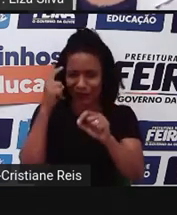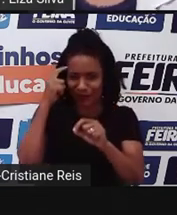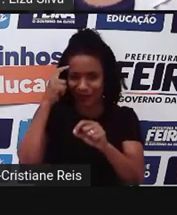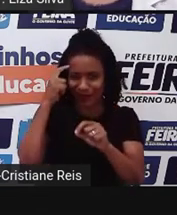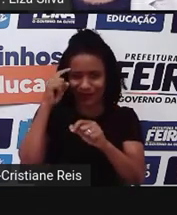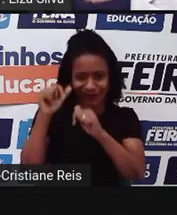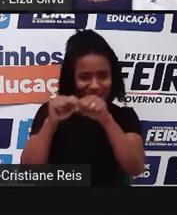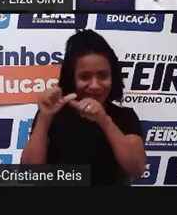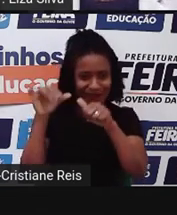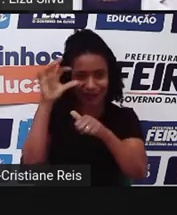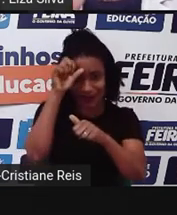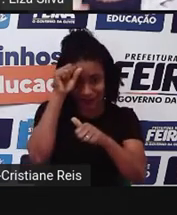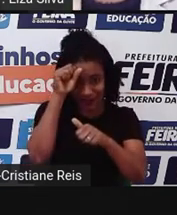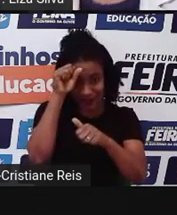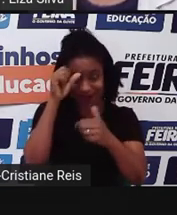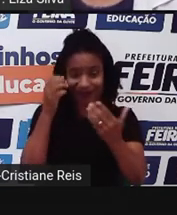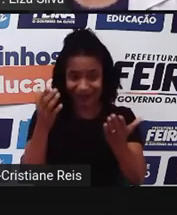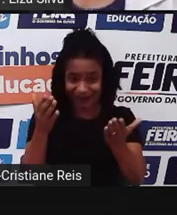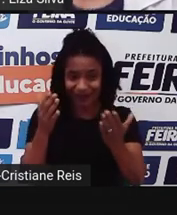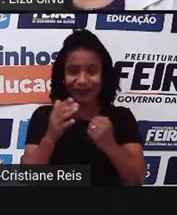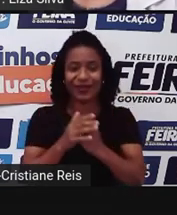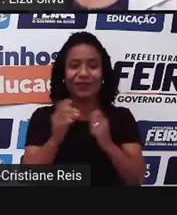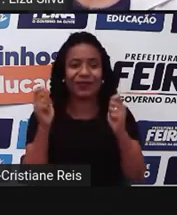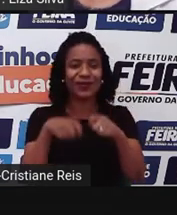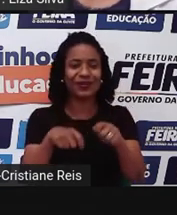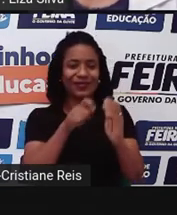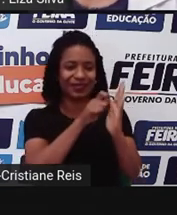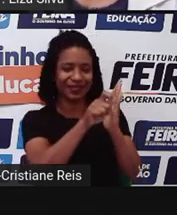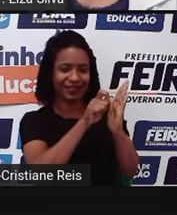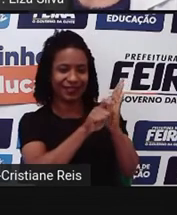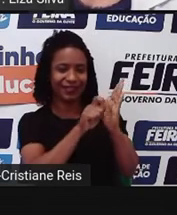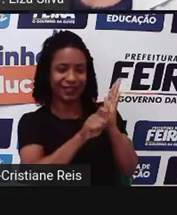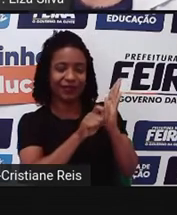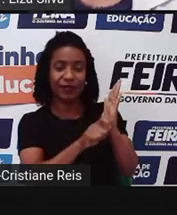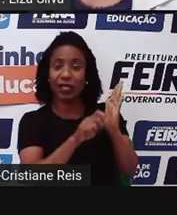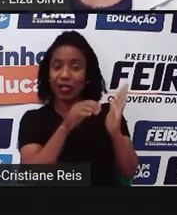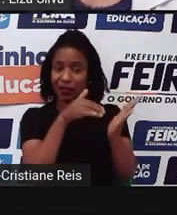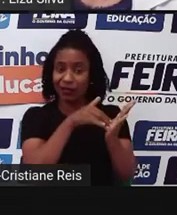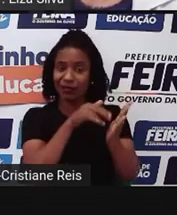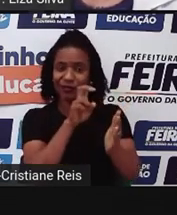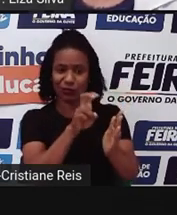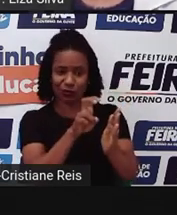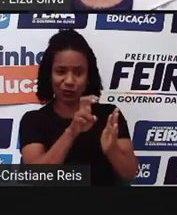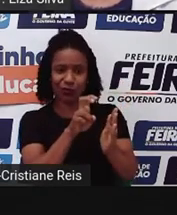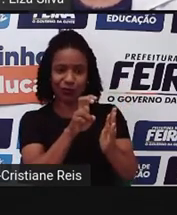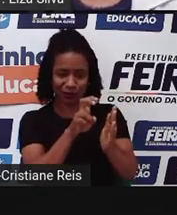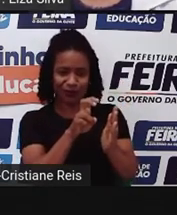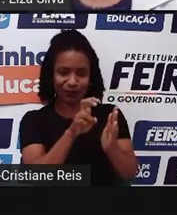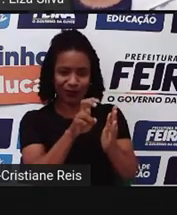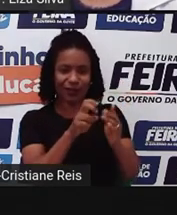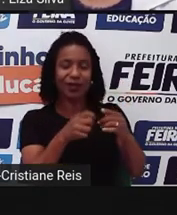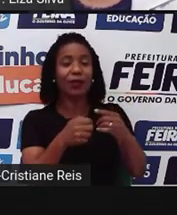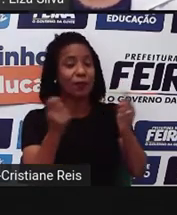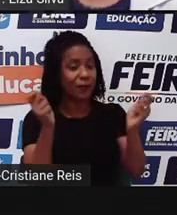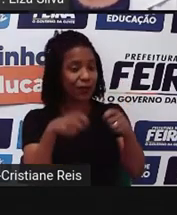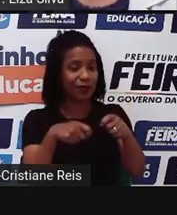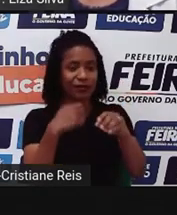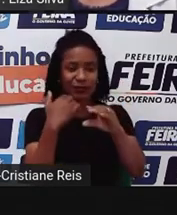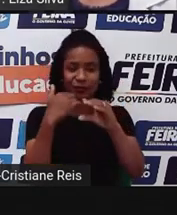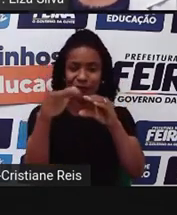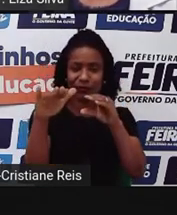esqueça de enviar um comentário de até cinco linhas para o nosso e-mail tv.anosfinais arroba seduc